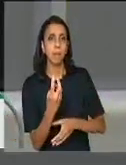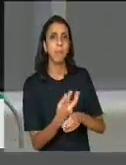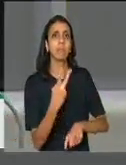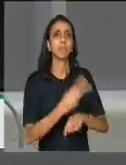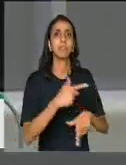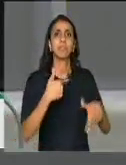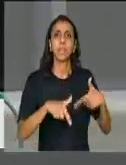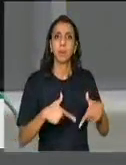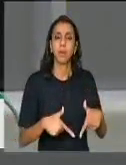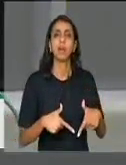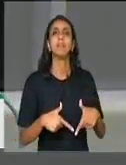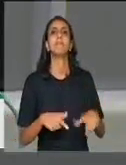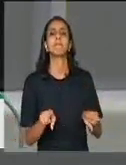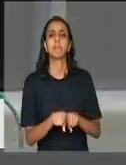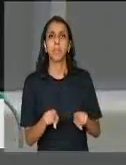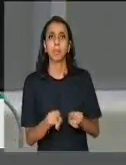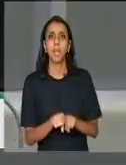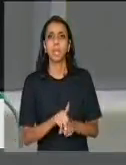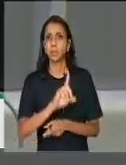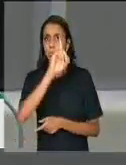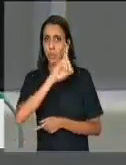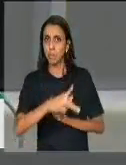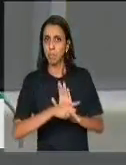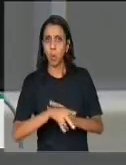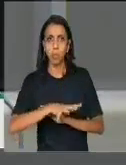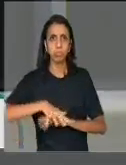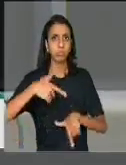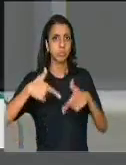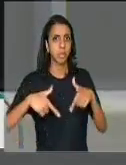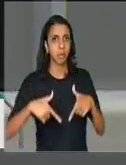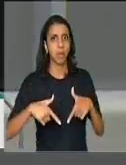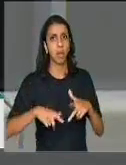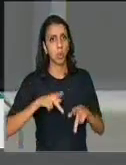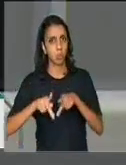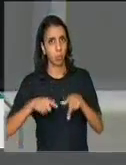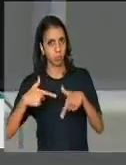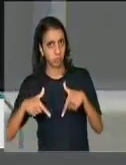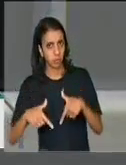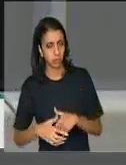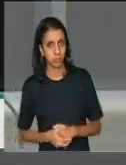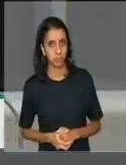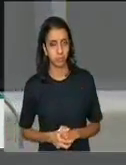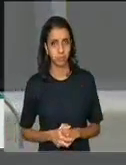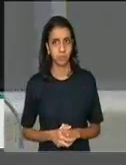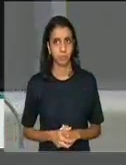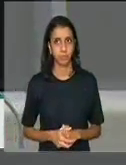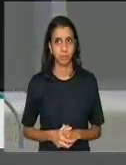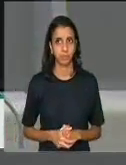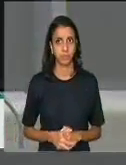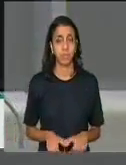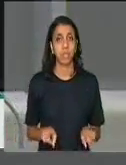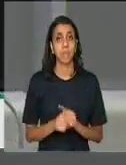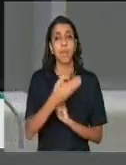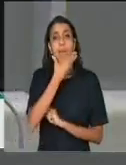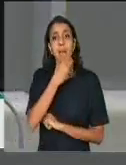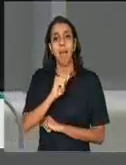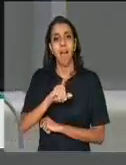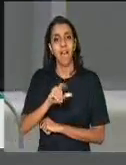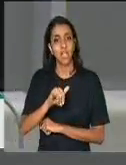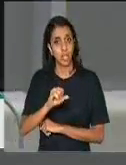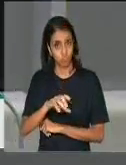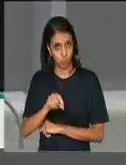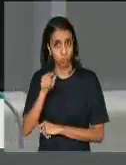preservação dos direitos da classe trabalhadora e do nosso povo. Presente, a Dilso Araújo lembrou